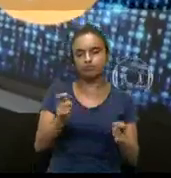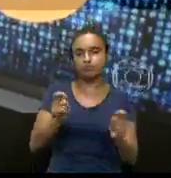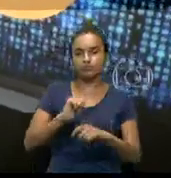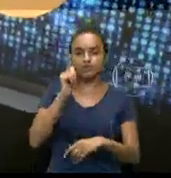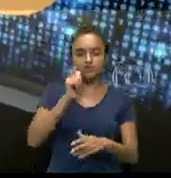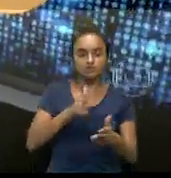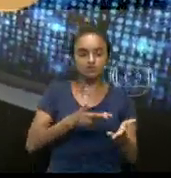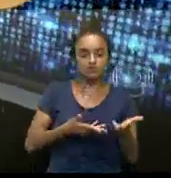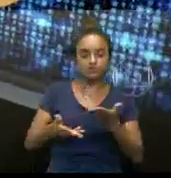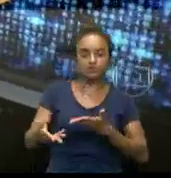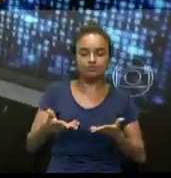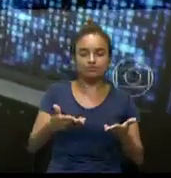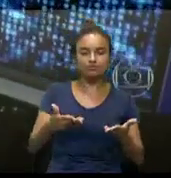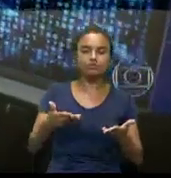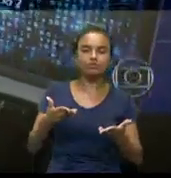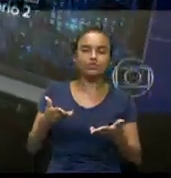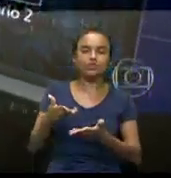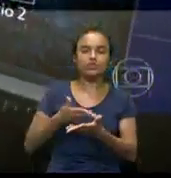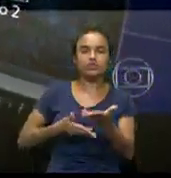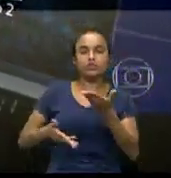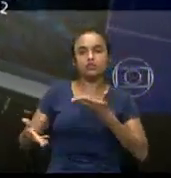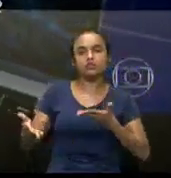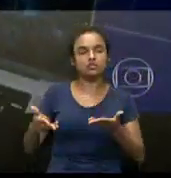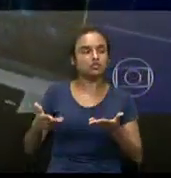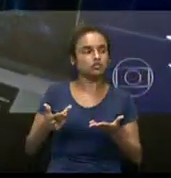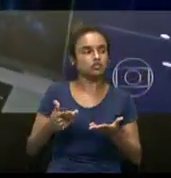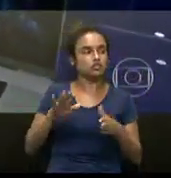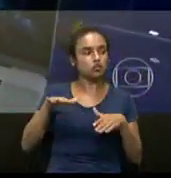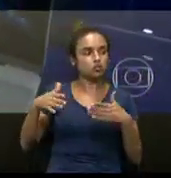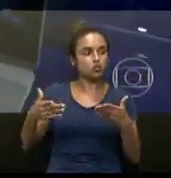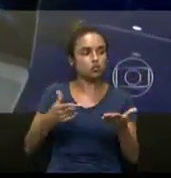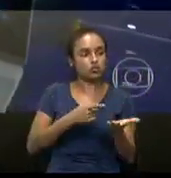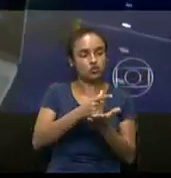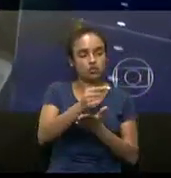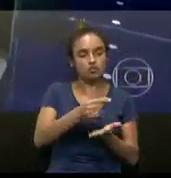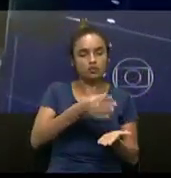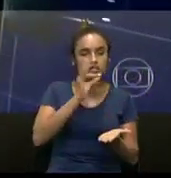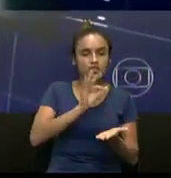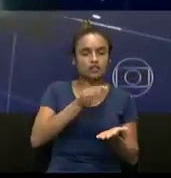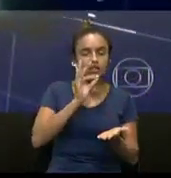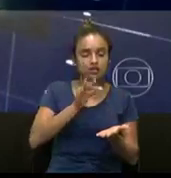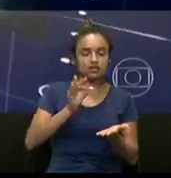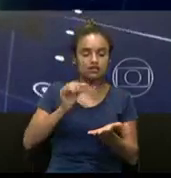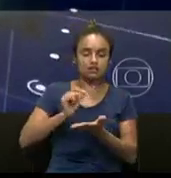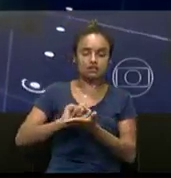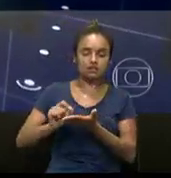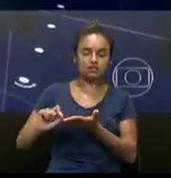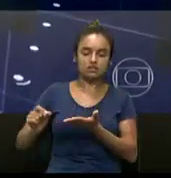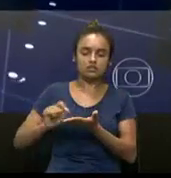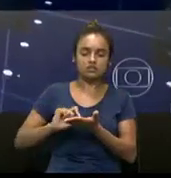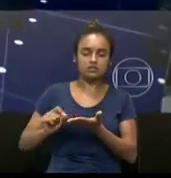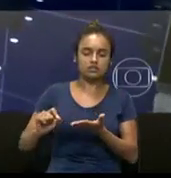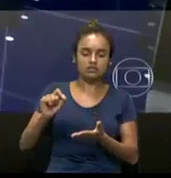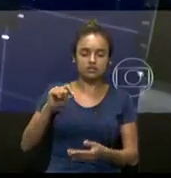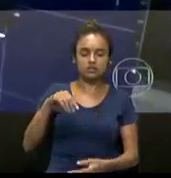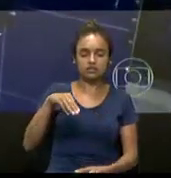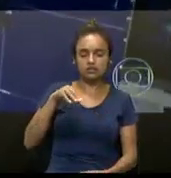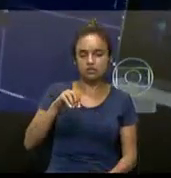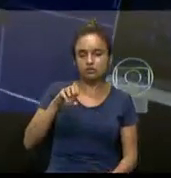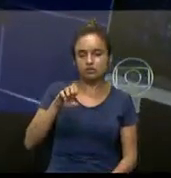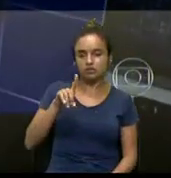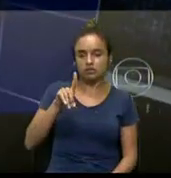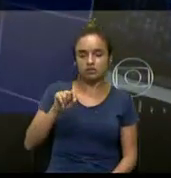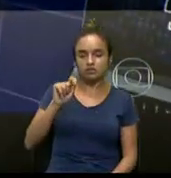transação é legítima. Quando uma bitcoin compra um cafezinho, por exemplo, a assinatura digital daquela moeda deixa